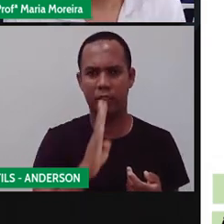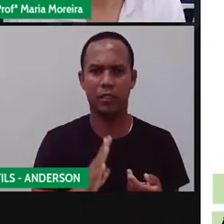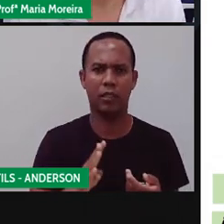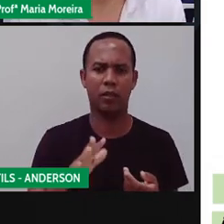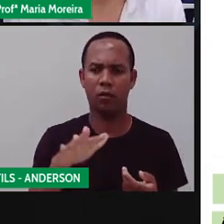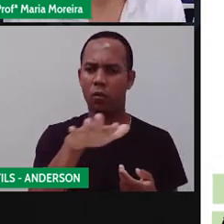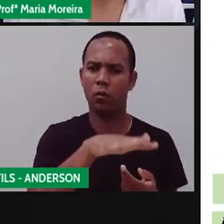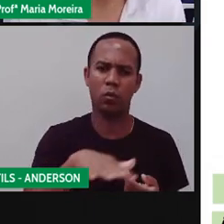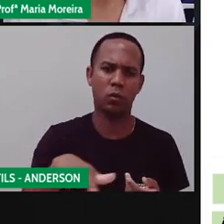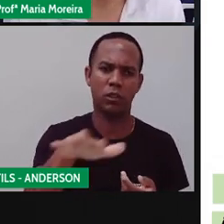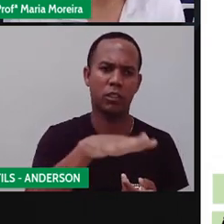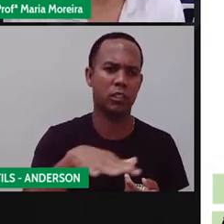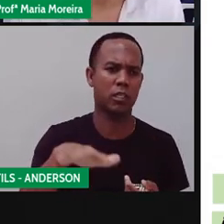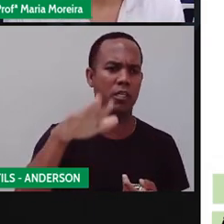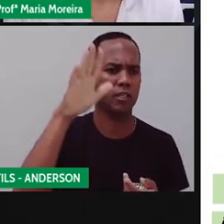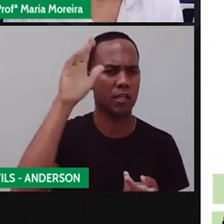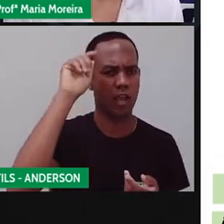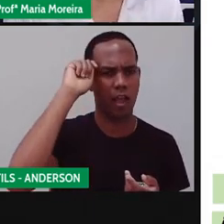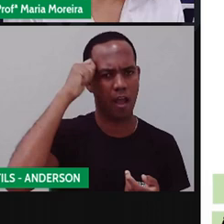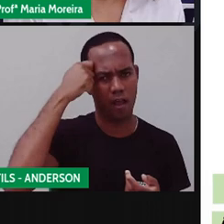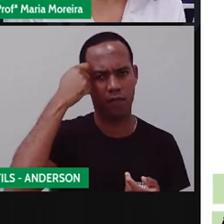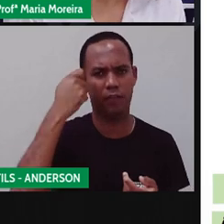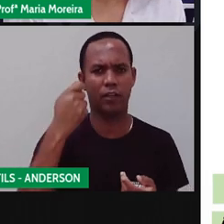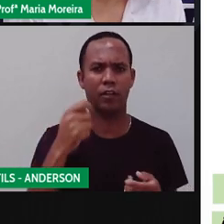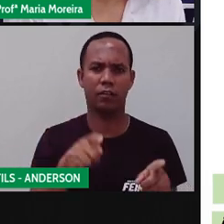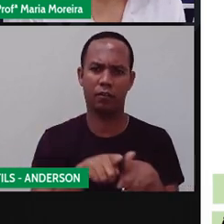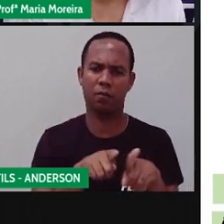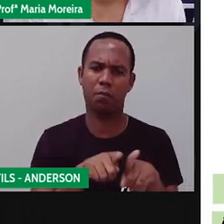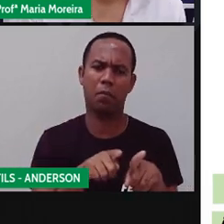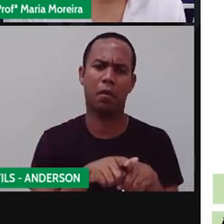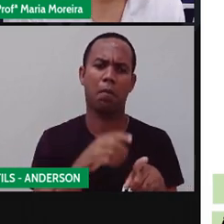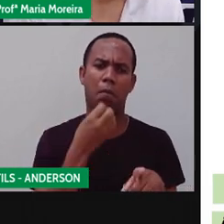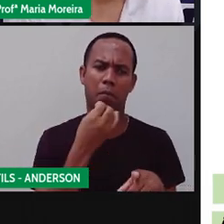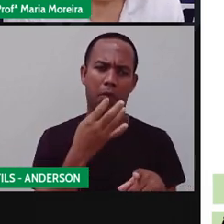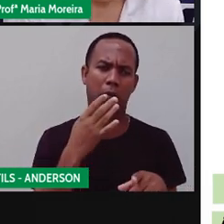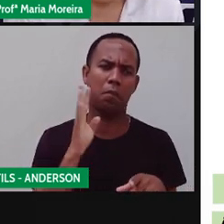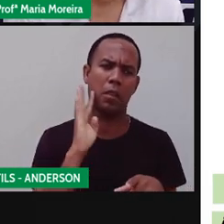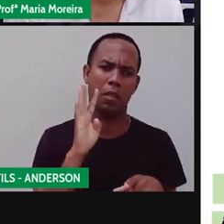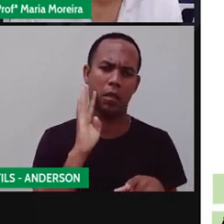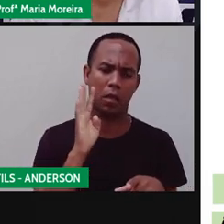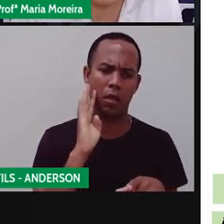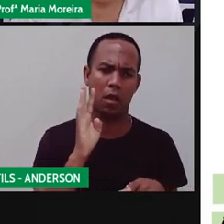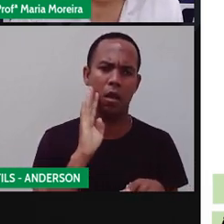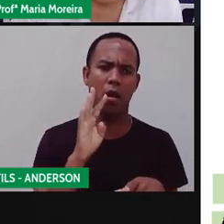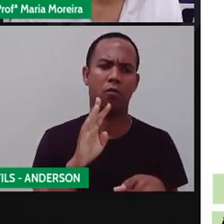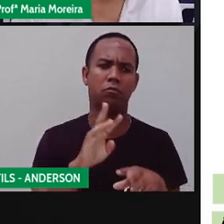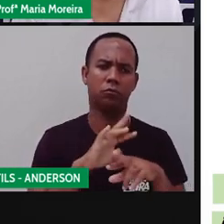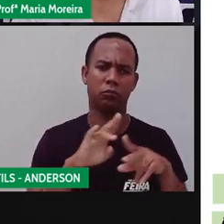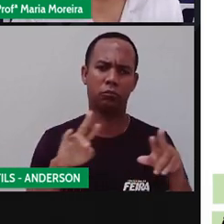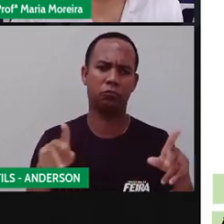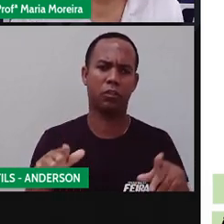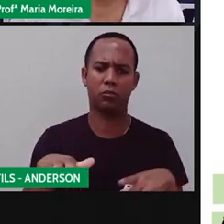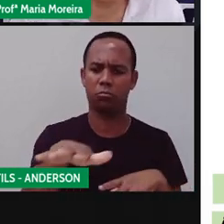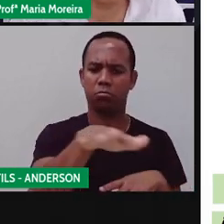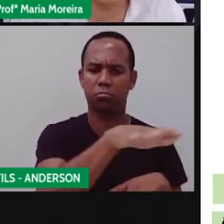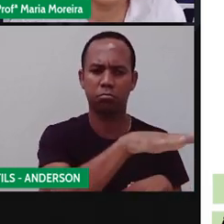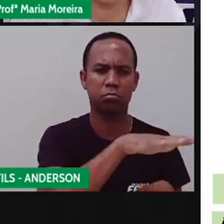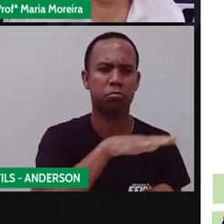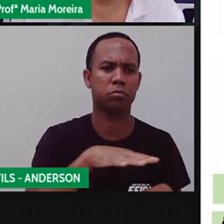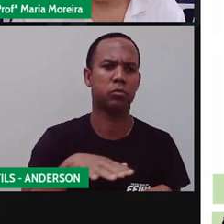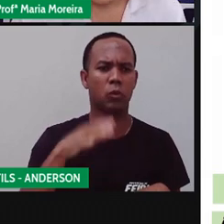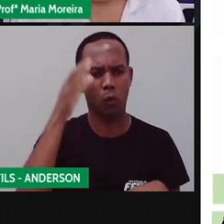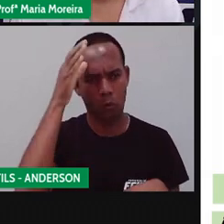africano, né? Que África é um continente, não é um país, que são vários países com culturas